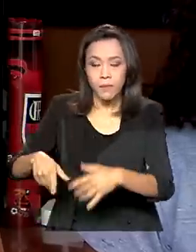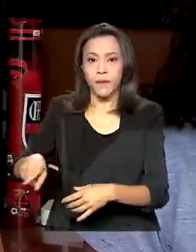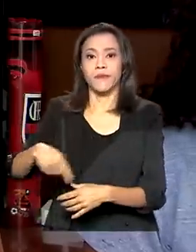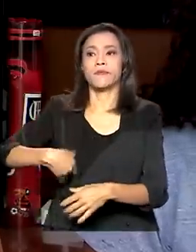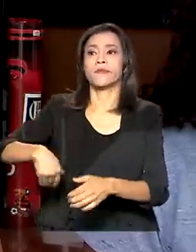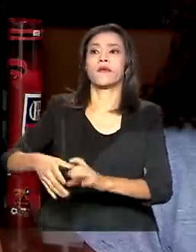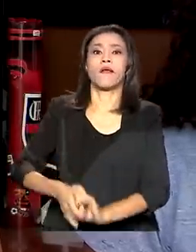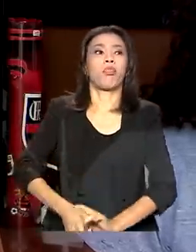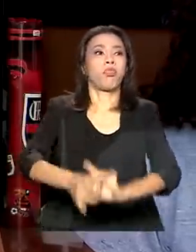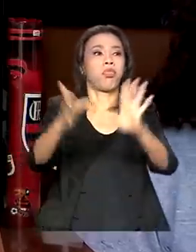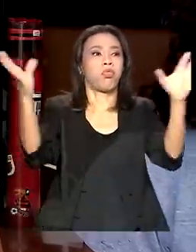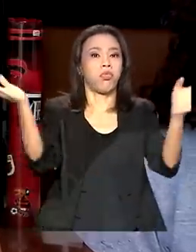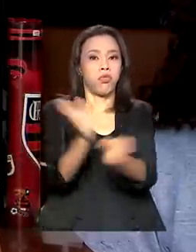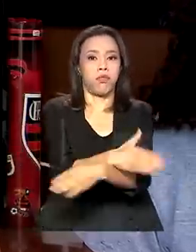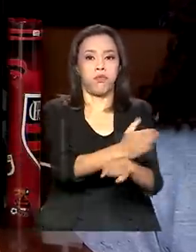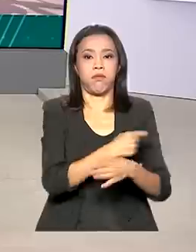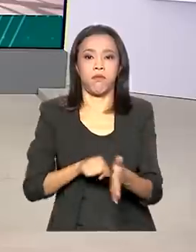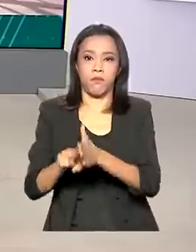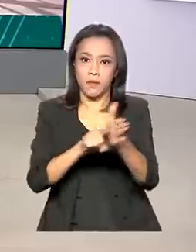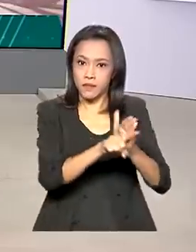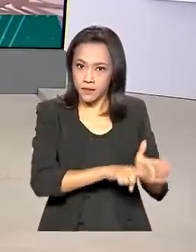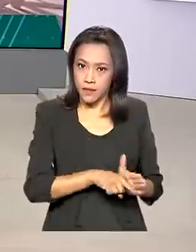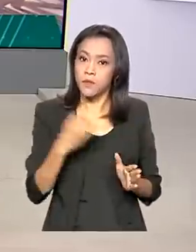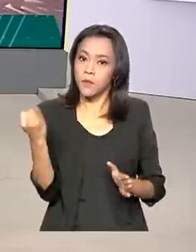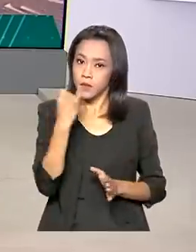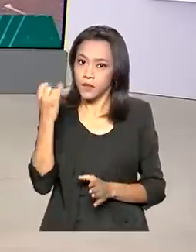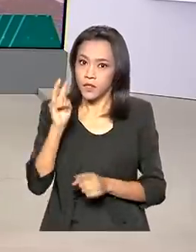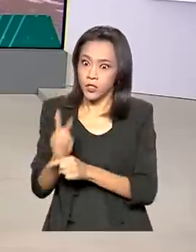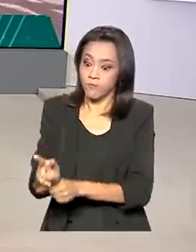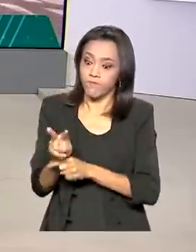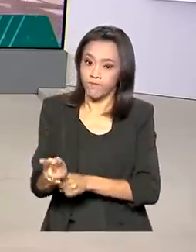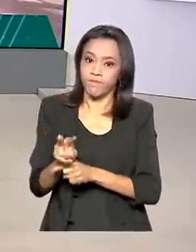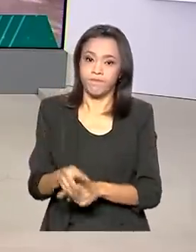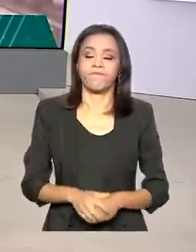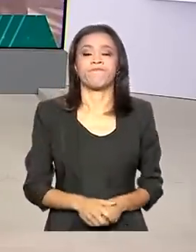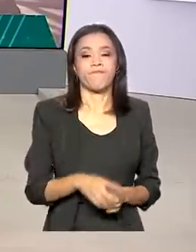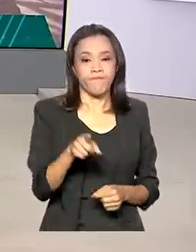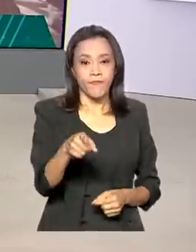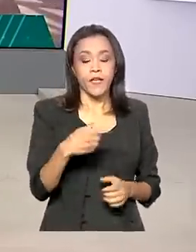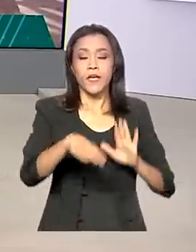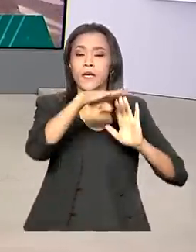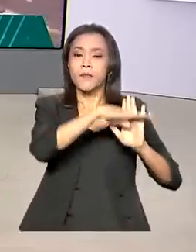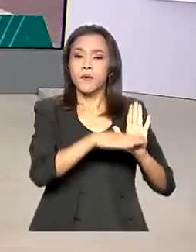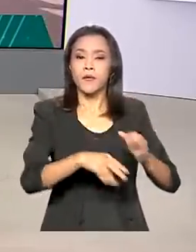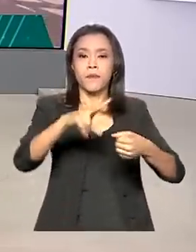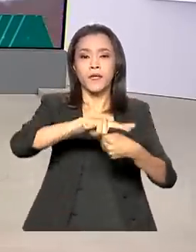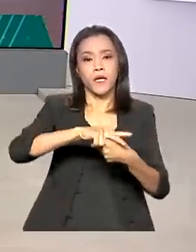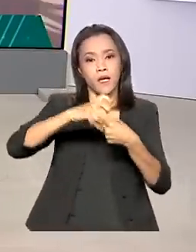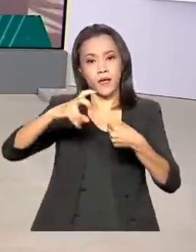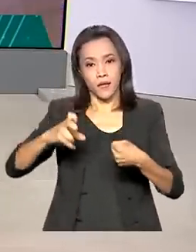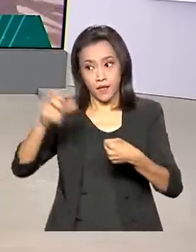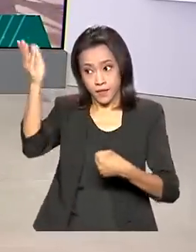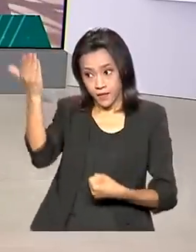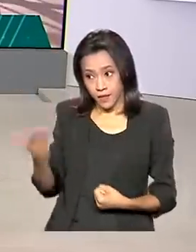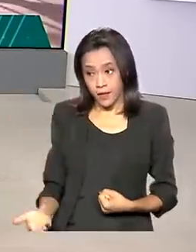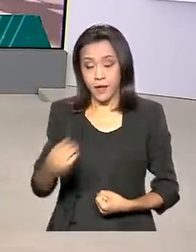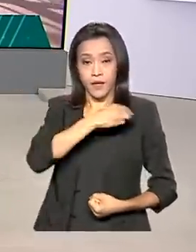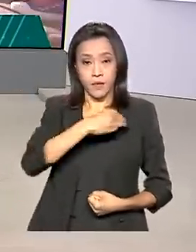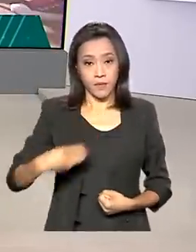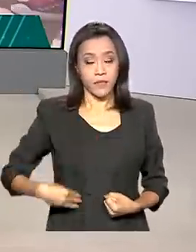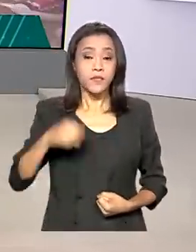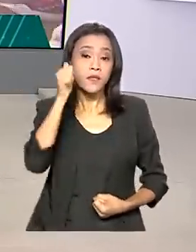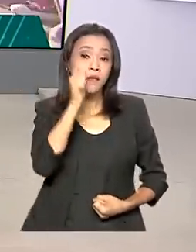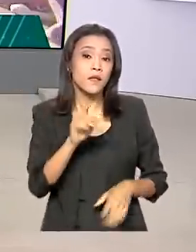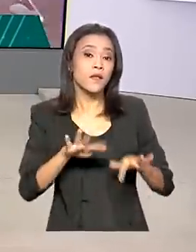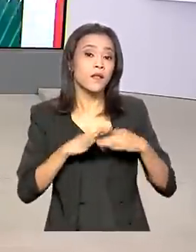pesquisando. Eu acho isso muito importante. E ao programa de rádio A Voz do Brasil, a ministra da Mulher, da Família e dos Direitos